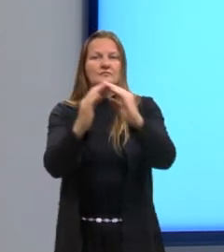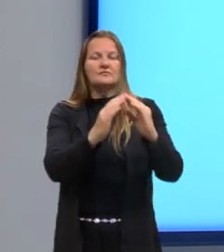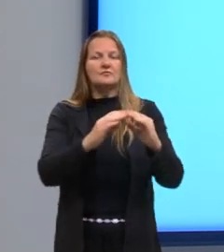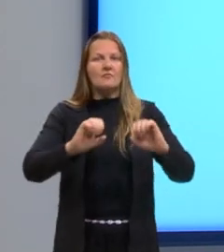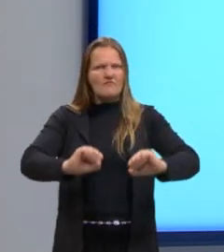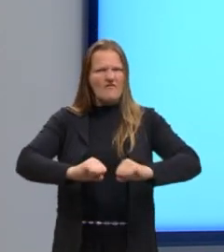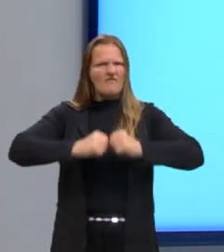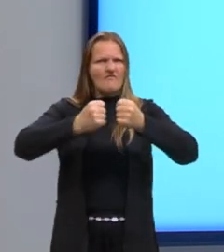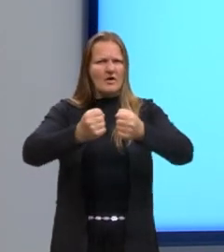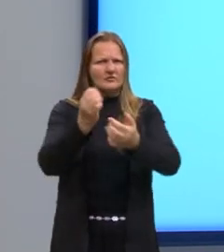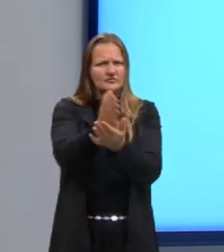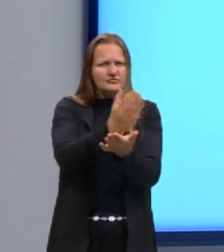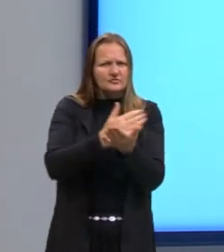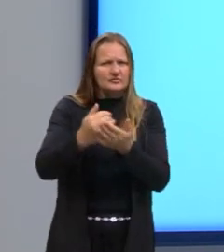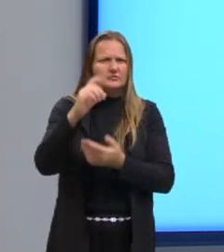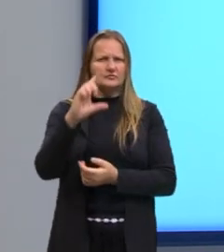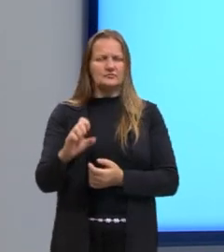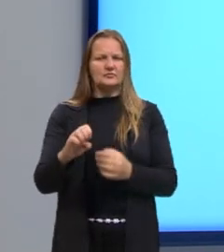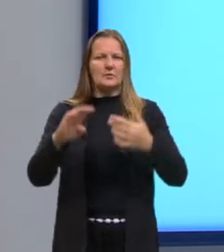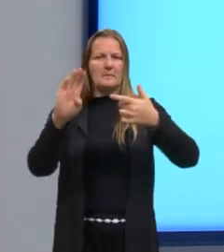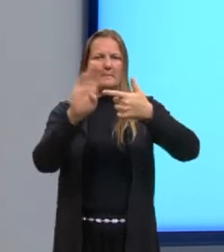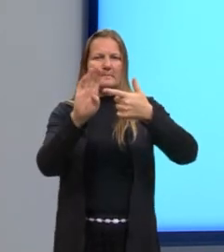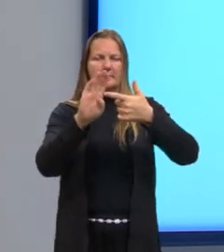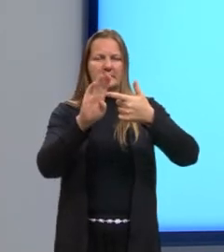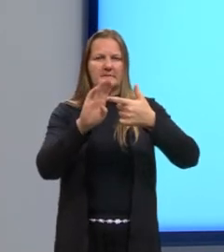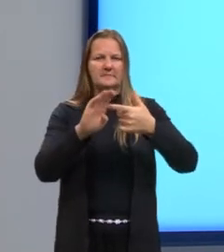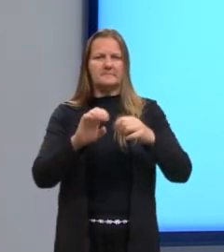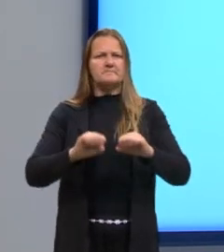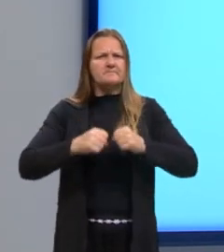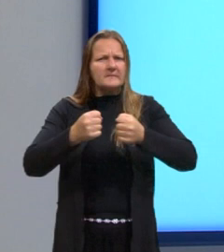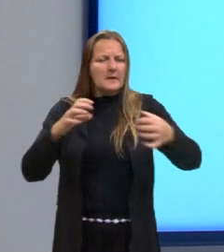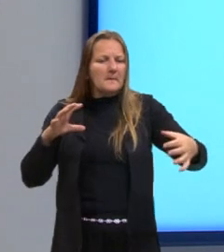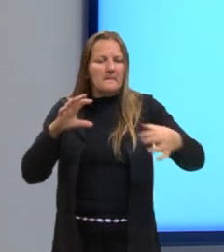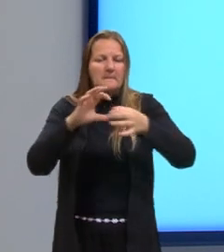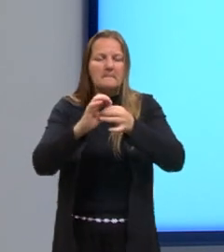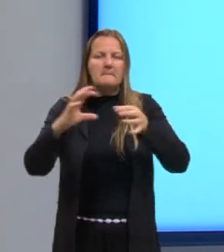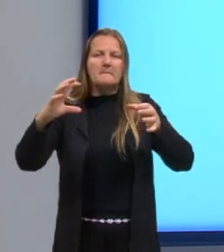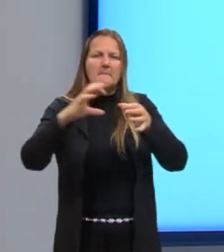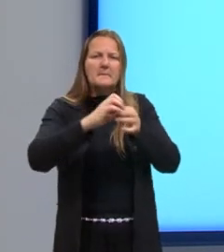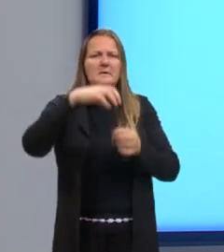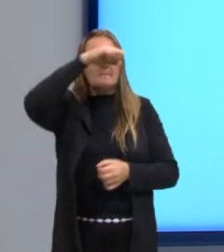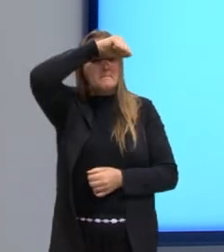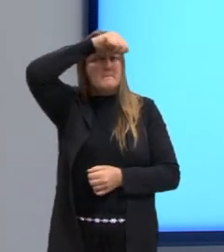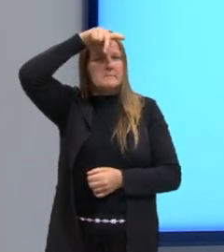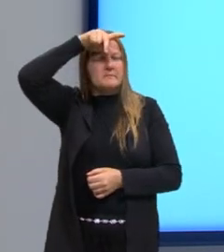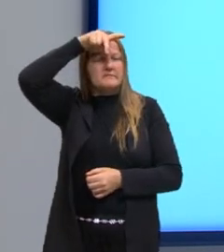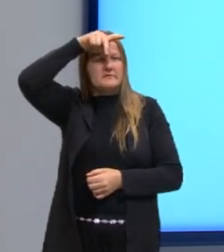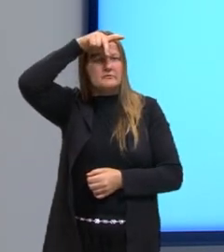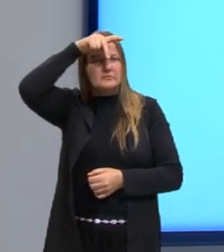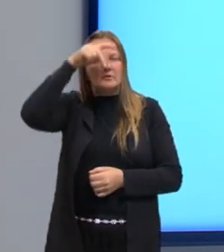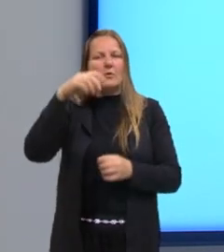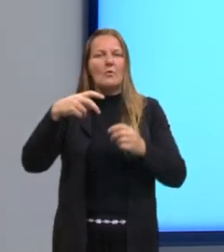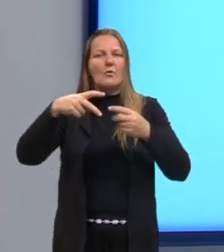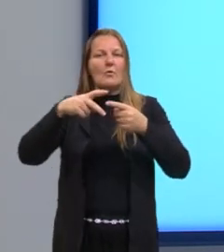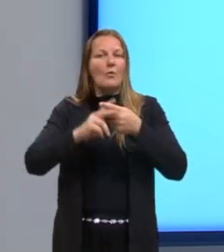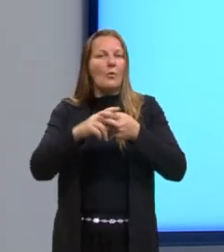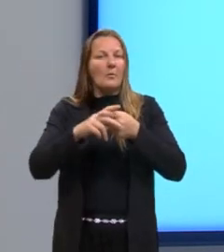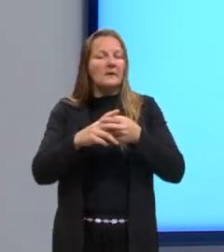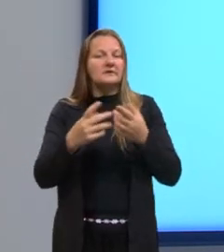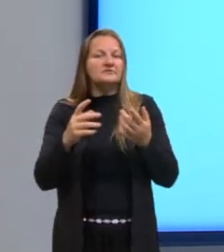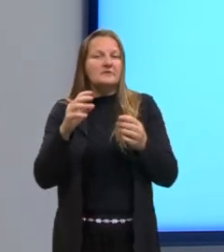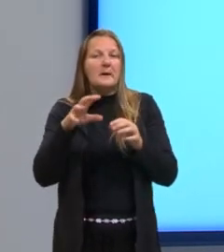seletiva. B. Firmar parceria com a Prefeitura ou Cooperativa de Catadores